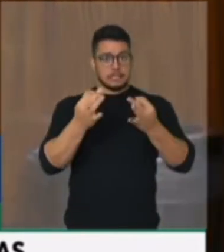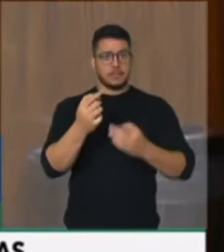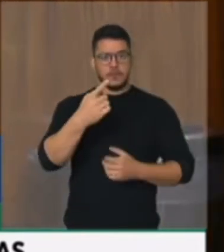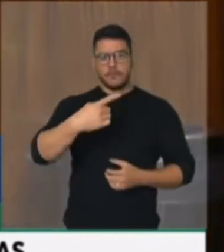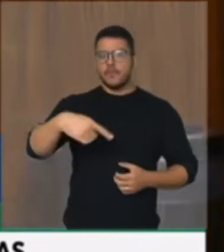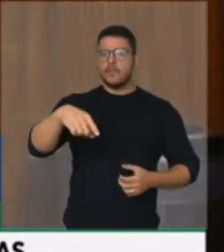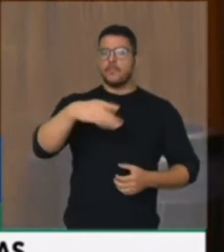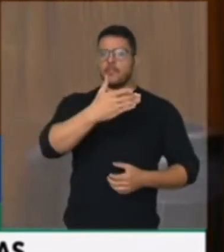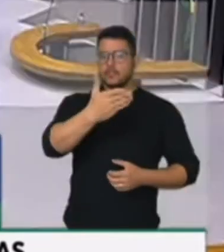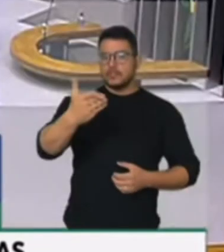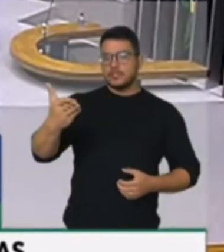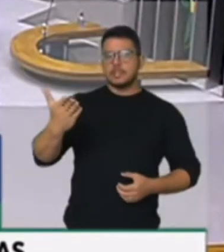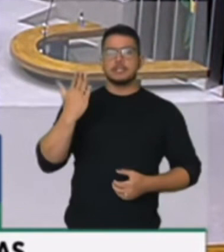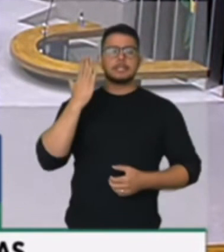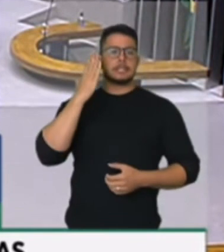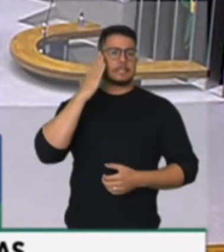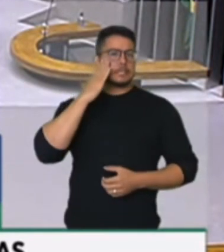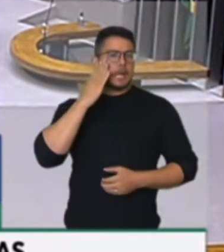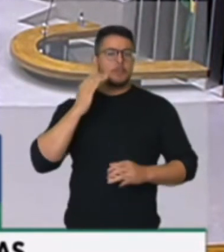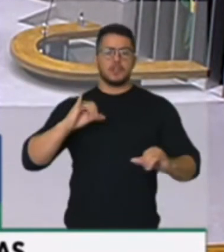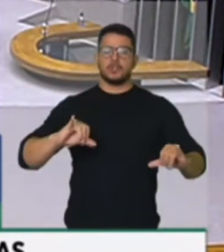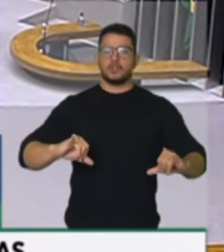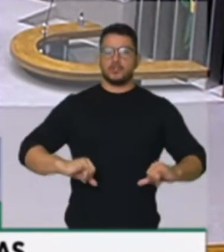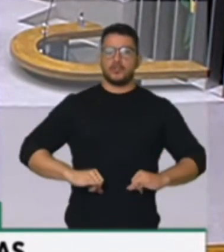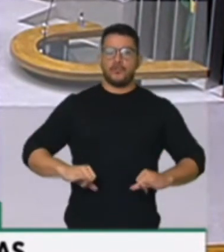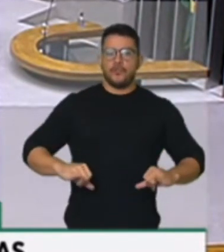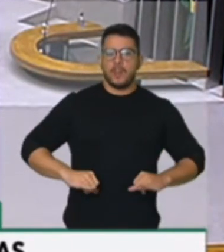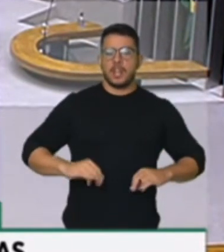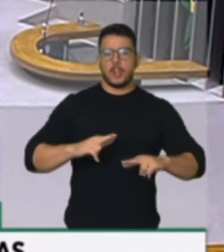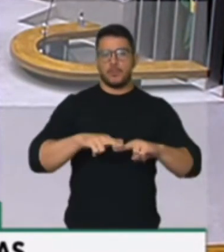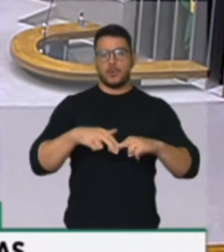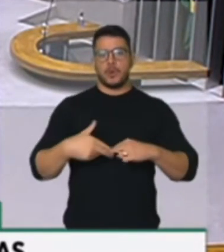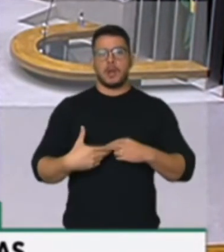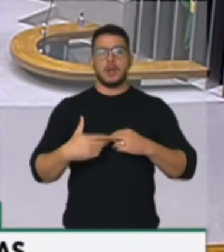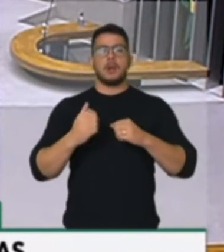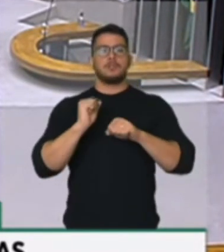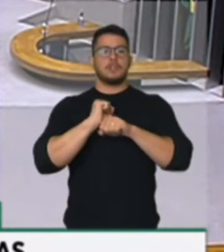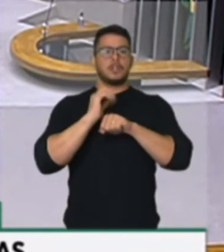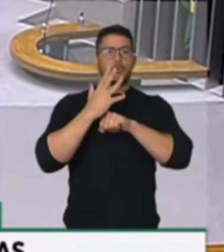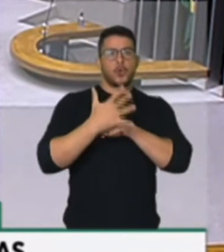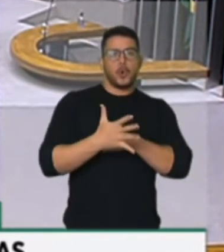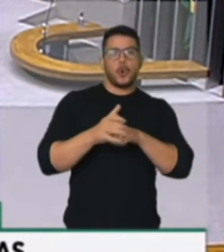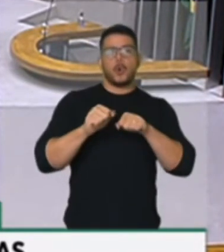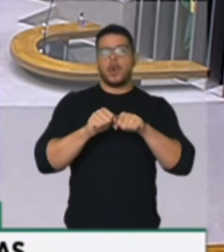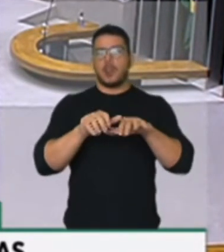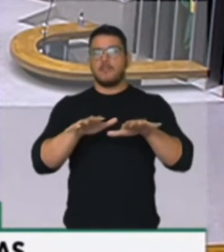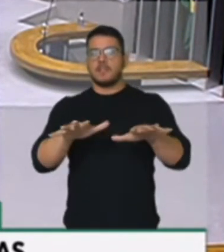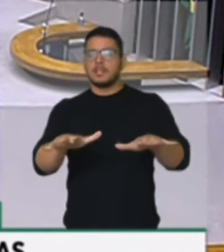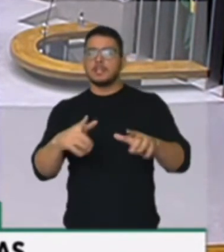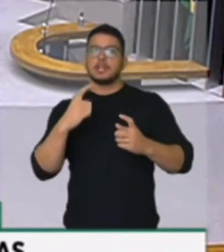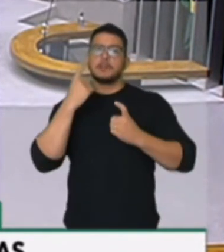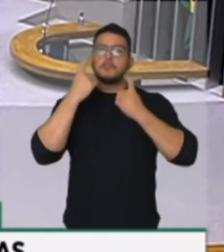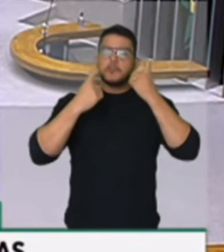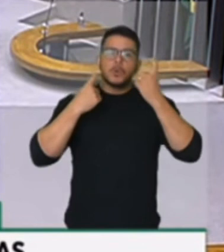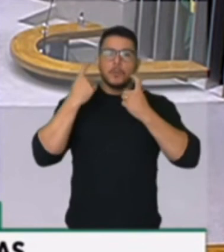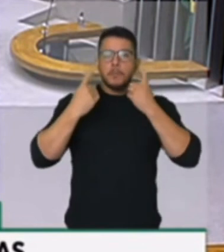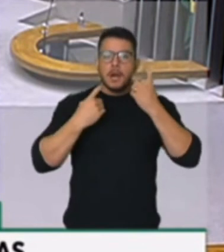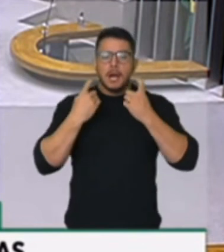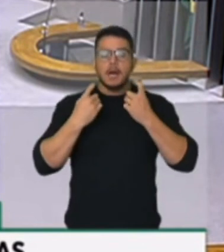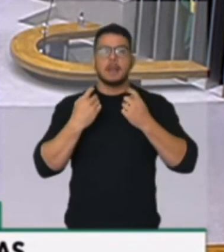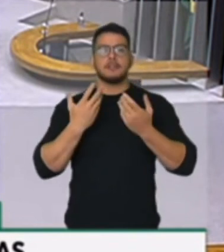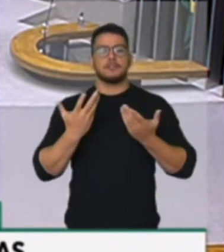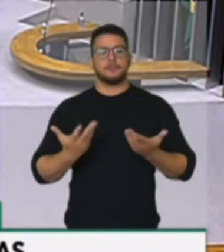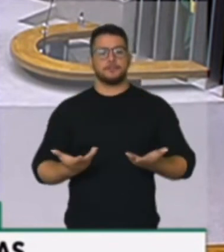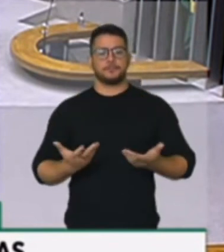tentando desviar do vírus, garantir a sobrevivência da sua família, e pergunto ao